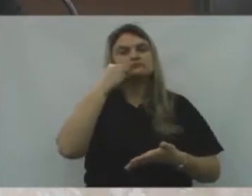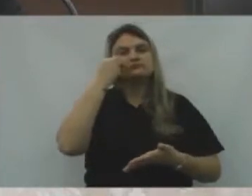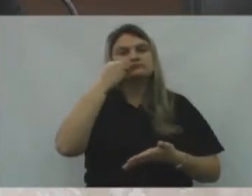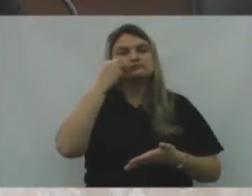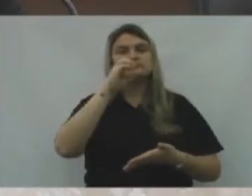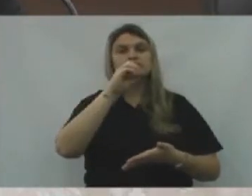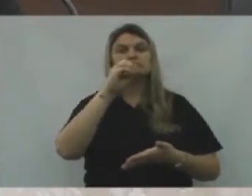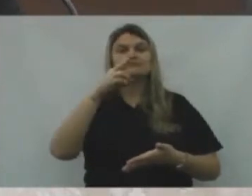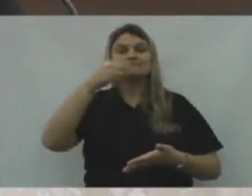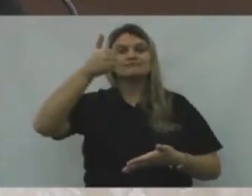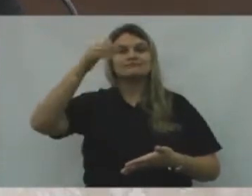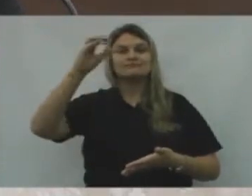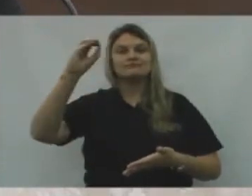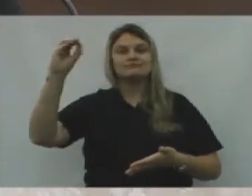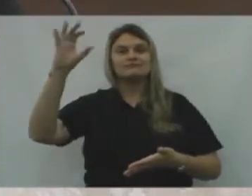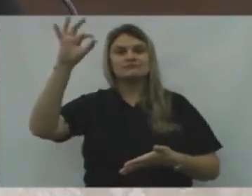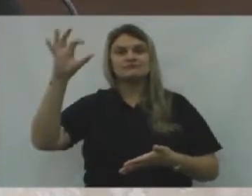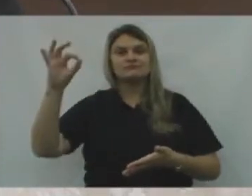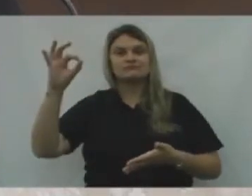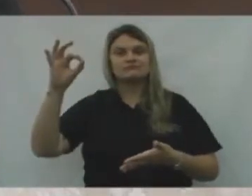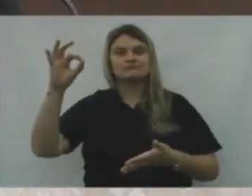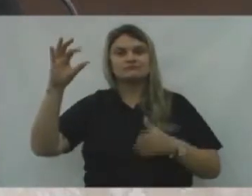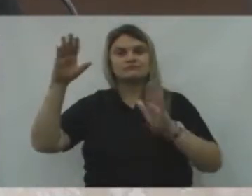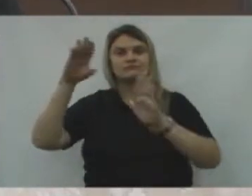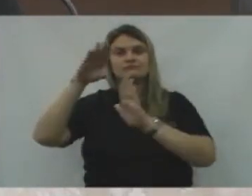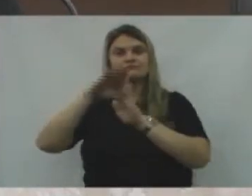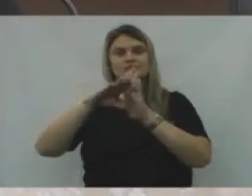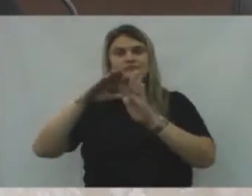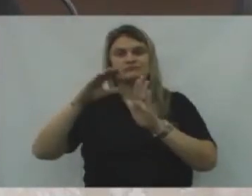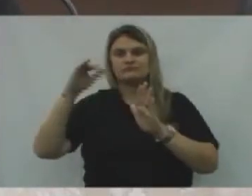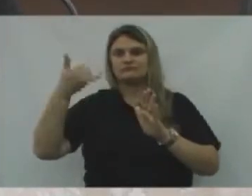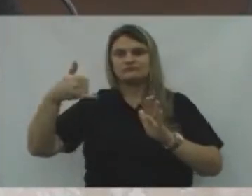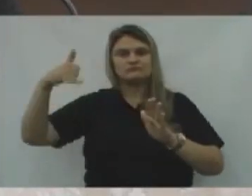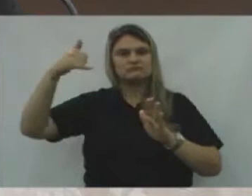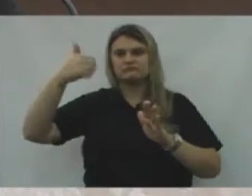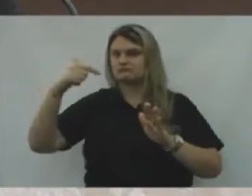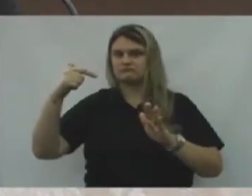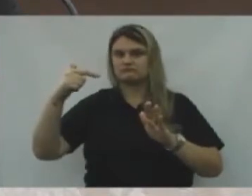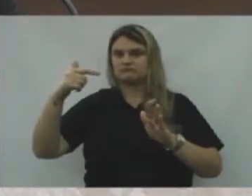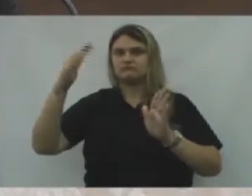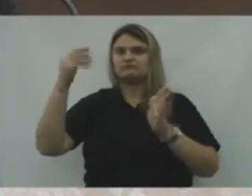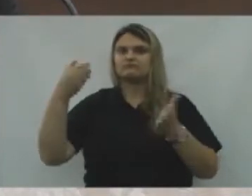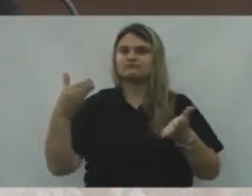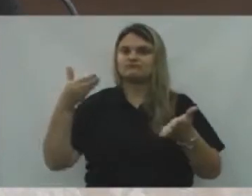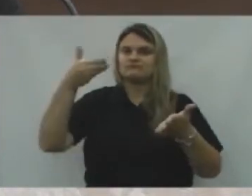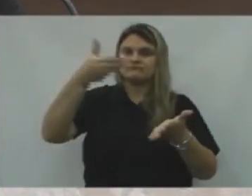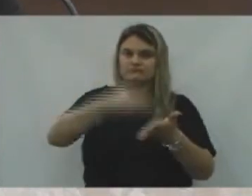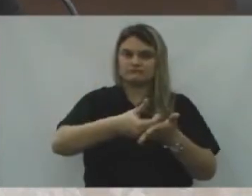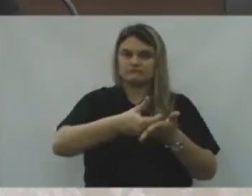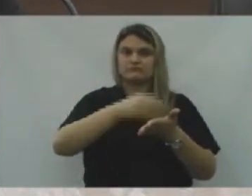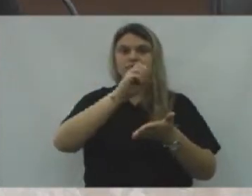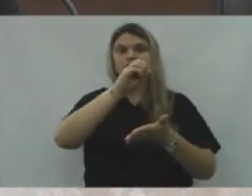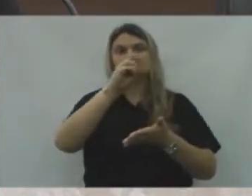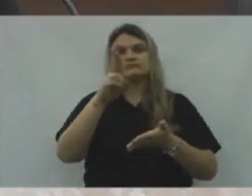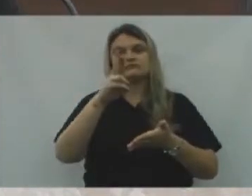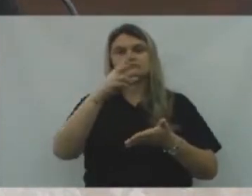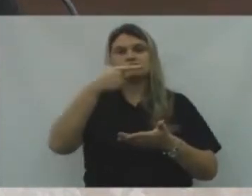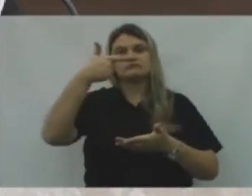ir até a prefeitura, Setor de tributação, Fazer o seu refis.